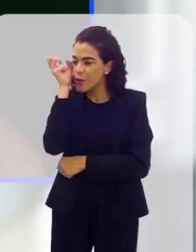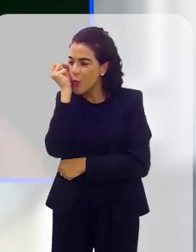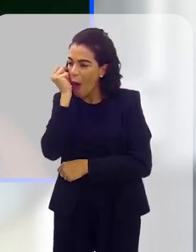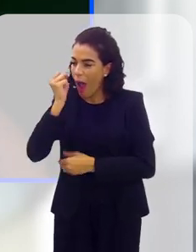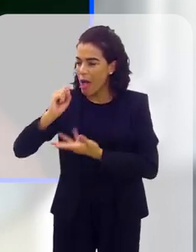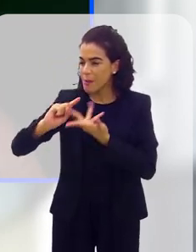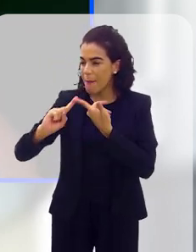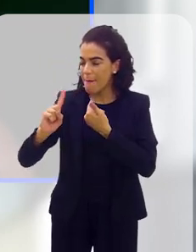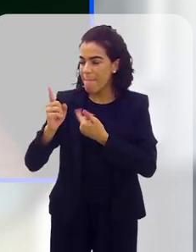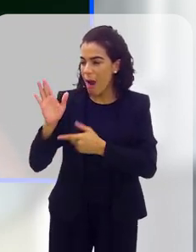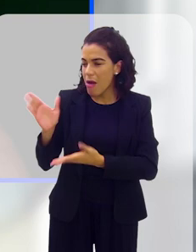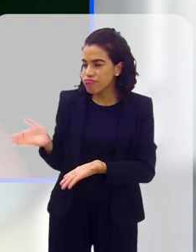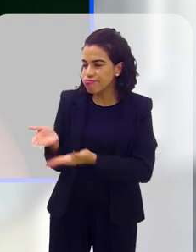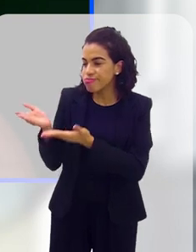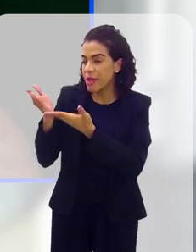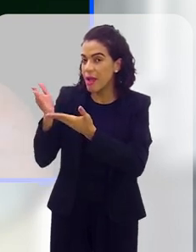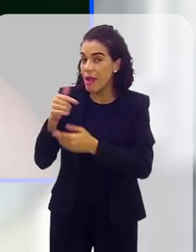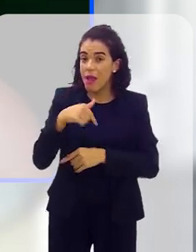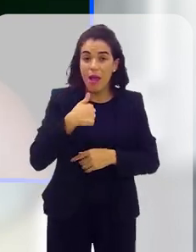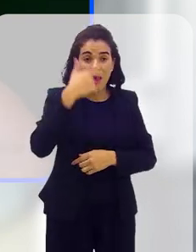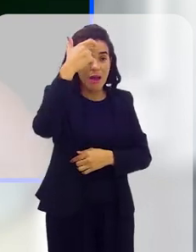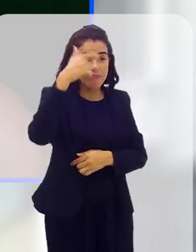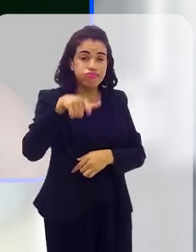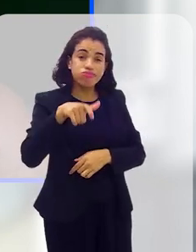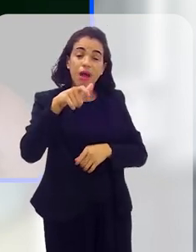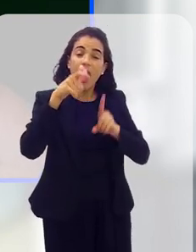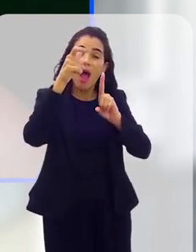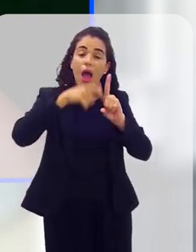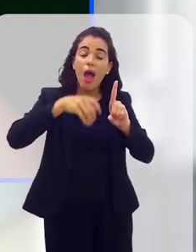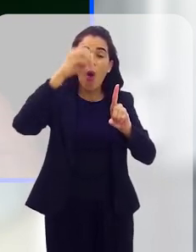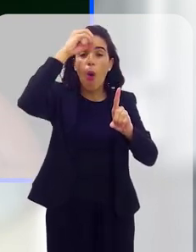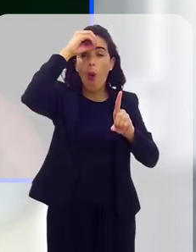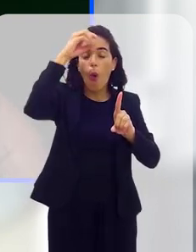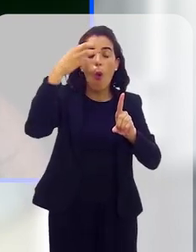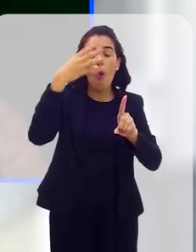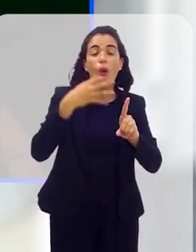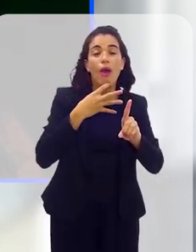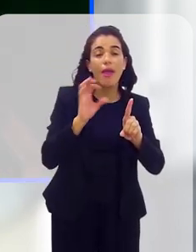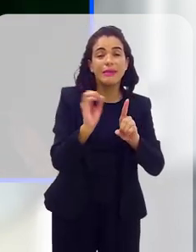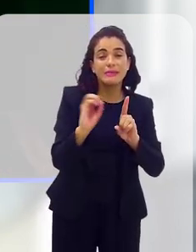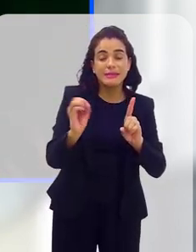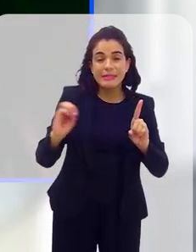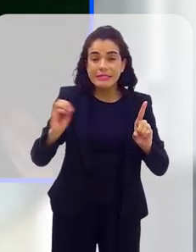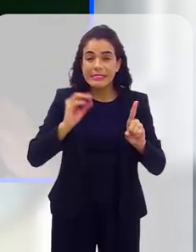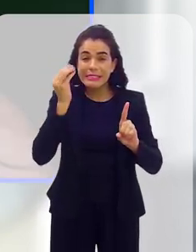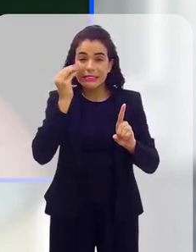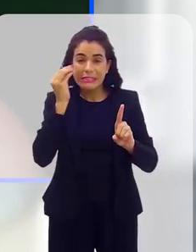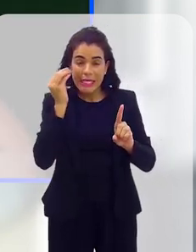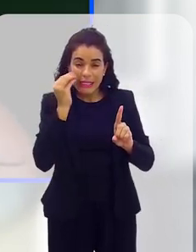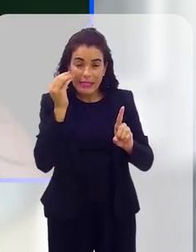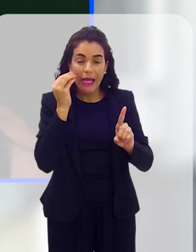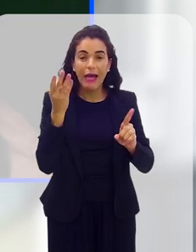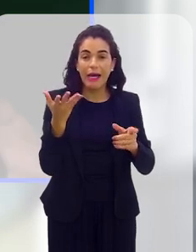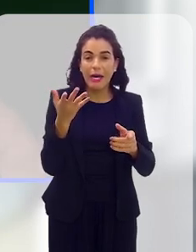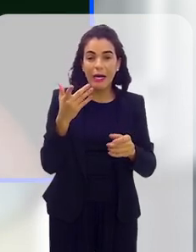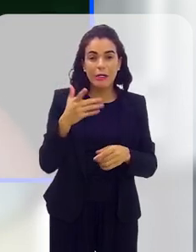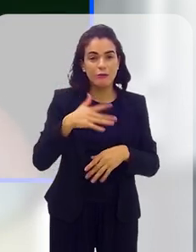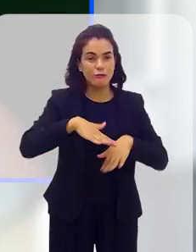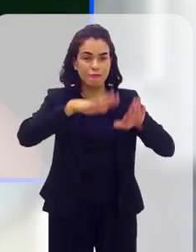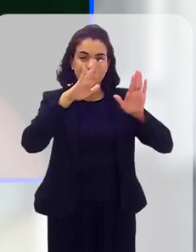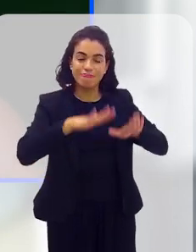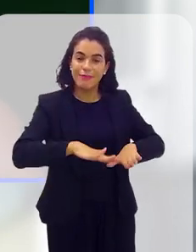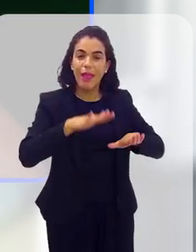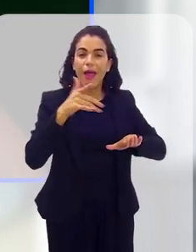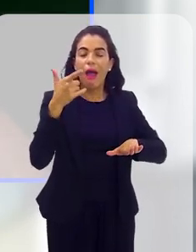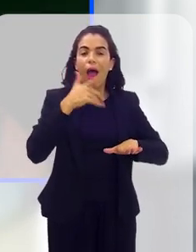alojamentos, né, e eles, como não sabem, não têm conhecimento, estão ali, né, tentando se situar